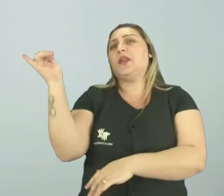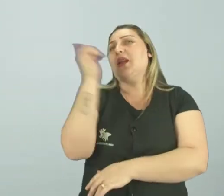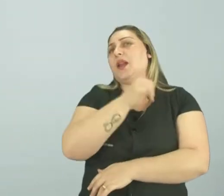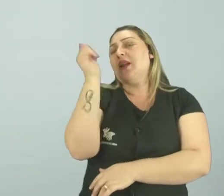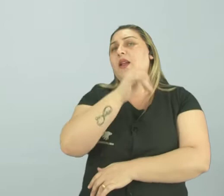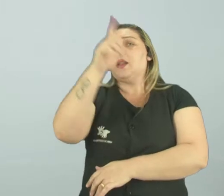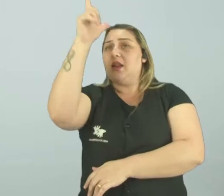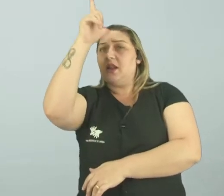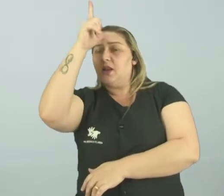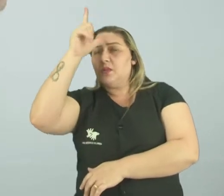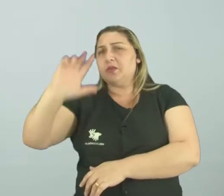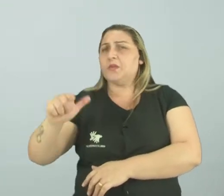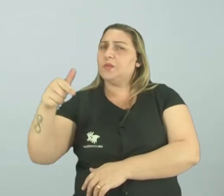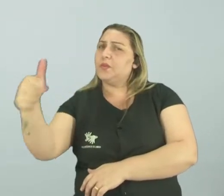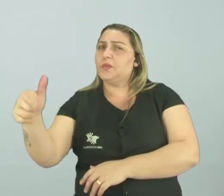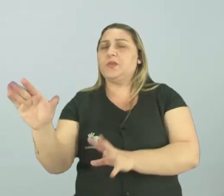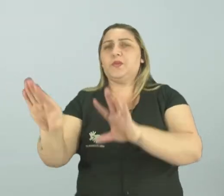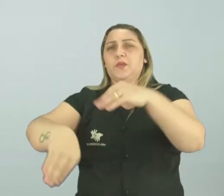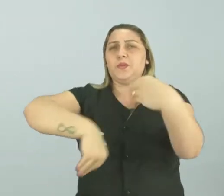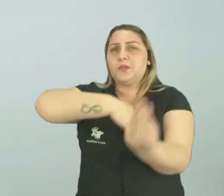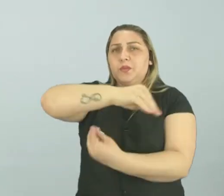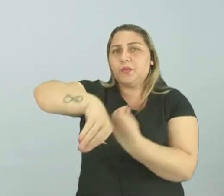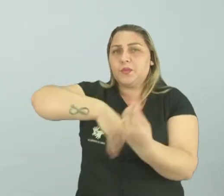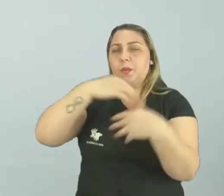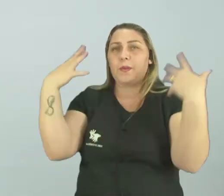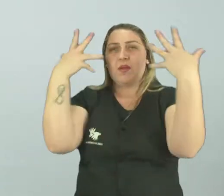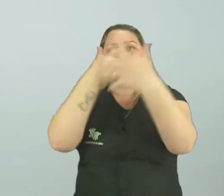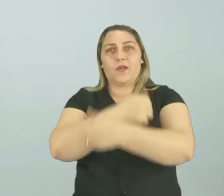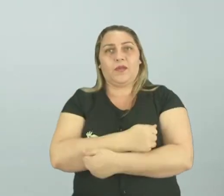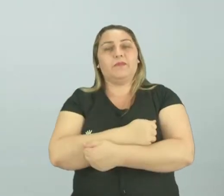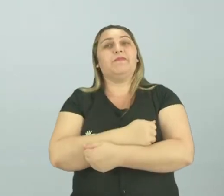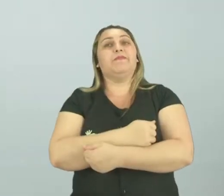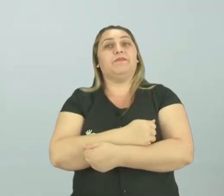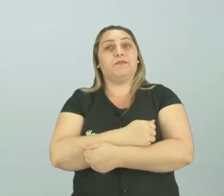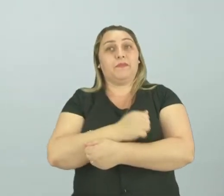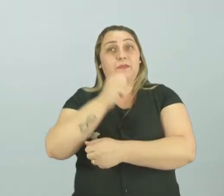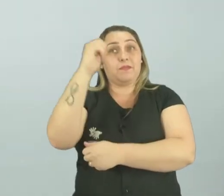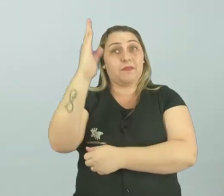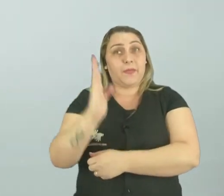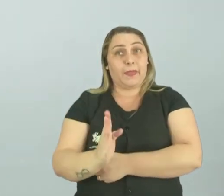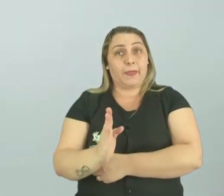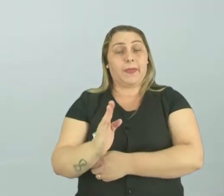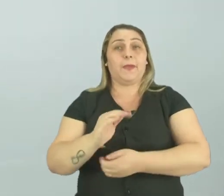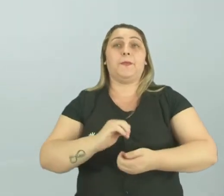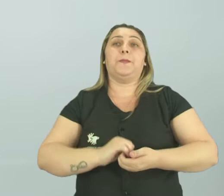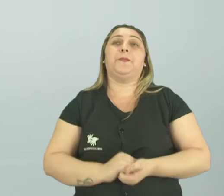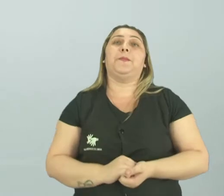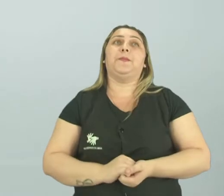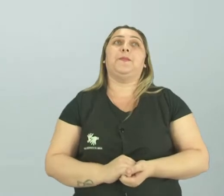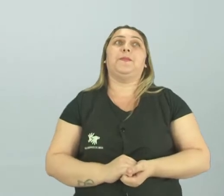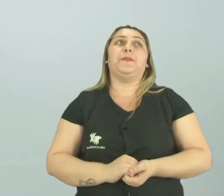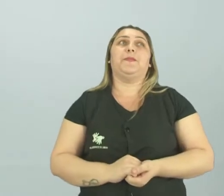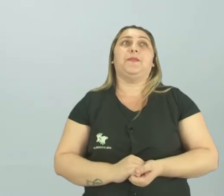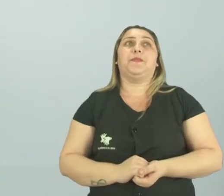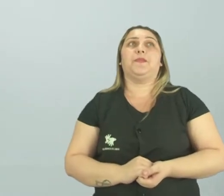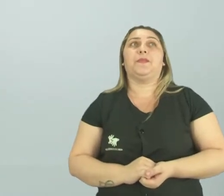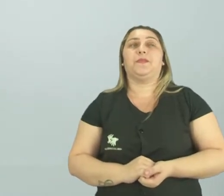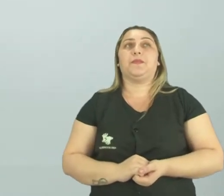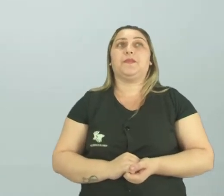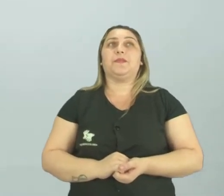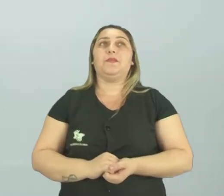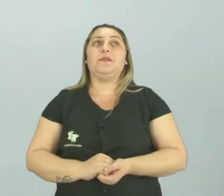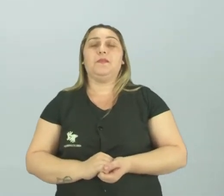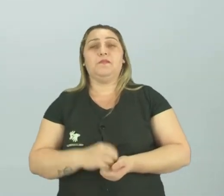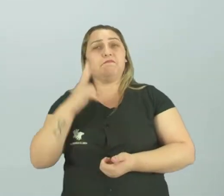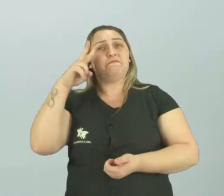Italianos. E foi fazendo essa mistura linda que se chama Brasil. Quando você está lá com a sua...